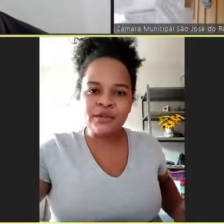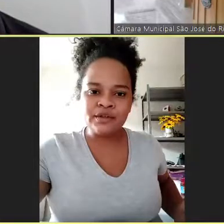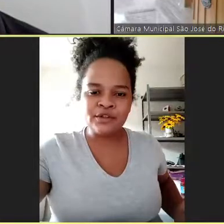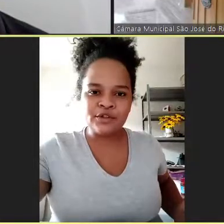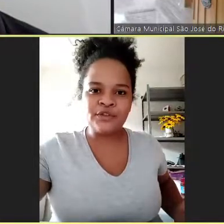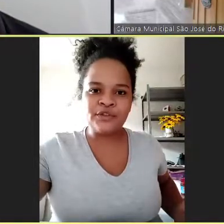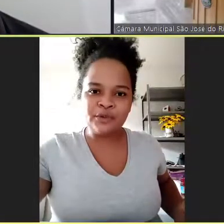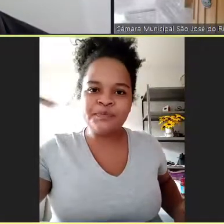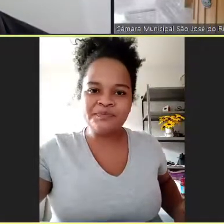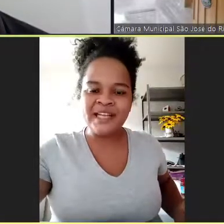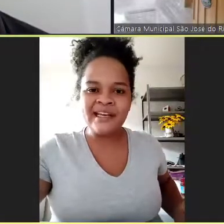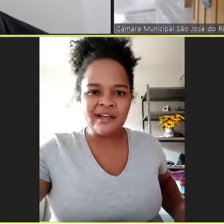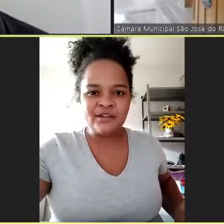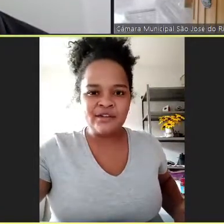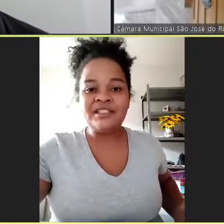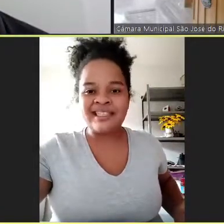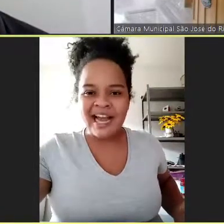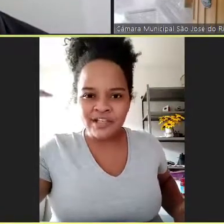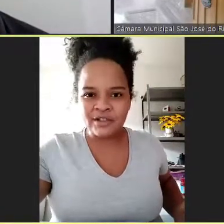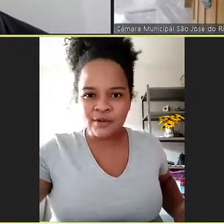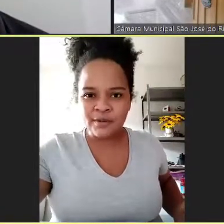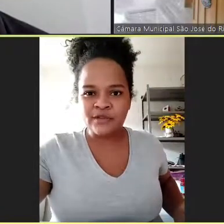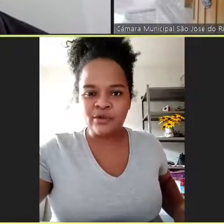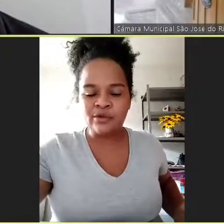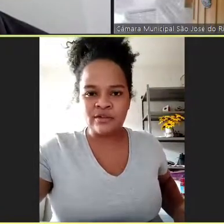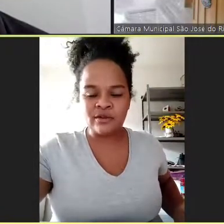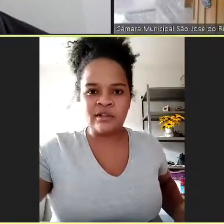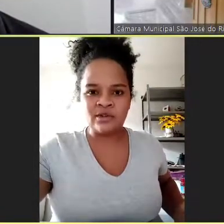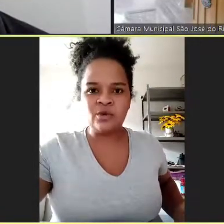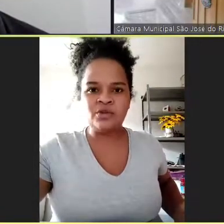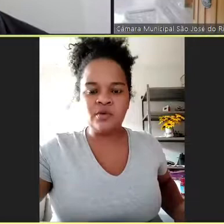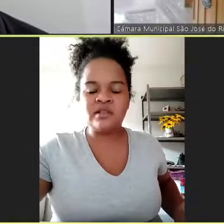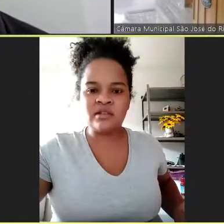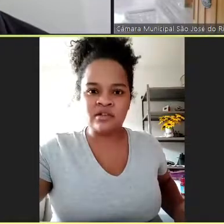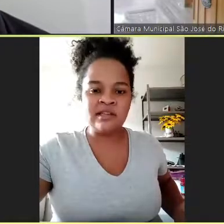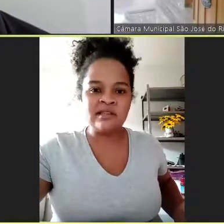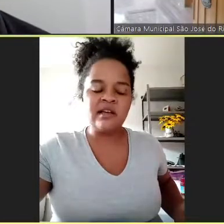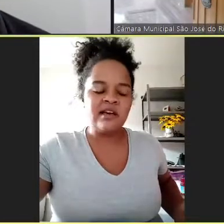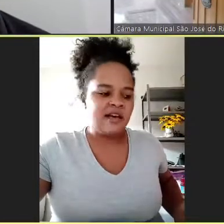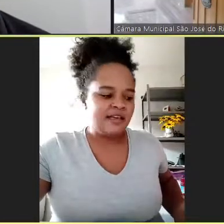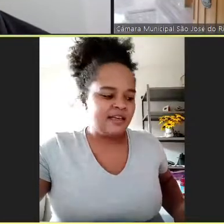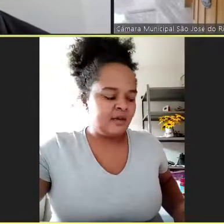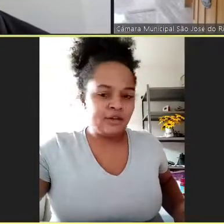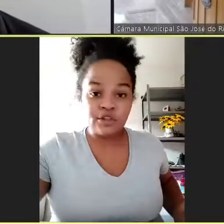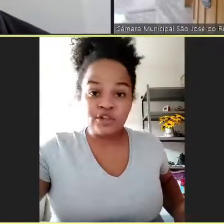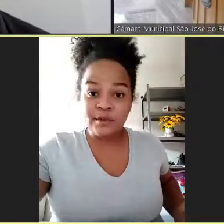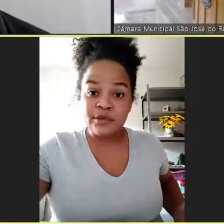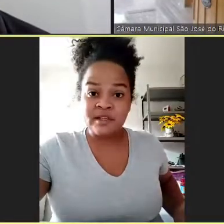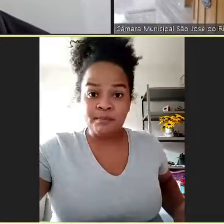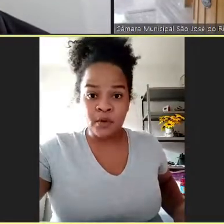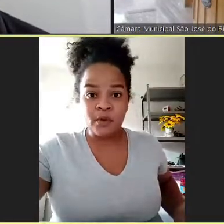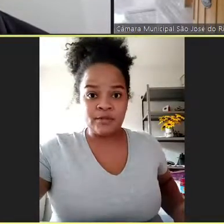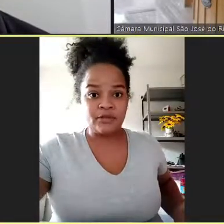juventude, né? Notícias trágicas sobre juventude nas últimas duas sessões, e hoje a gente tem uma